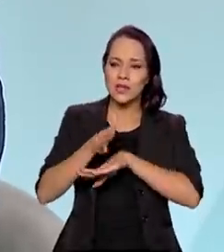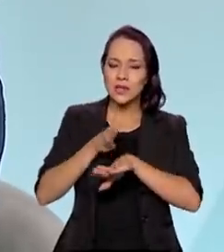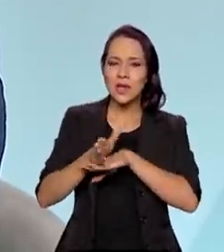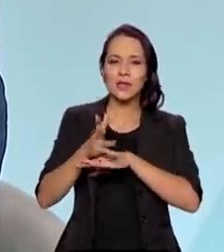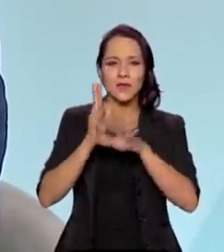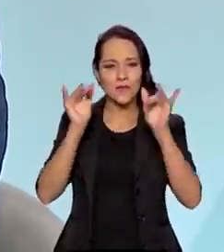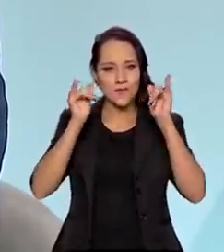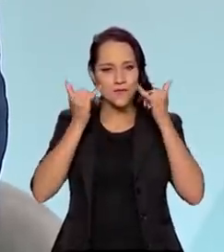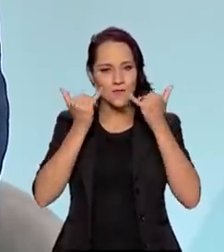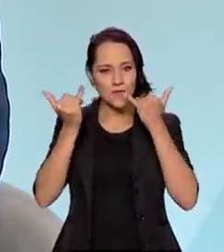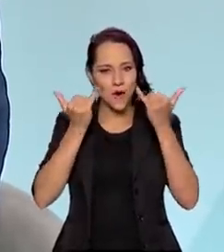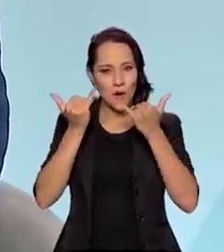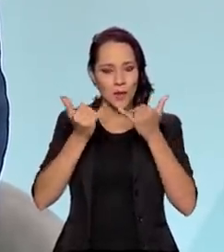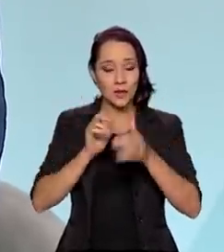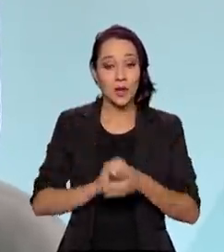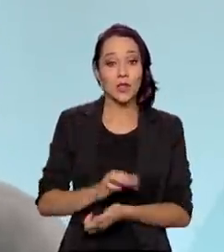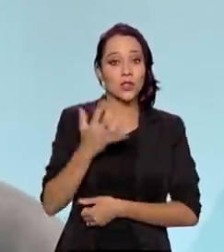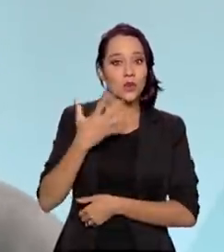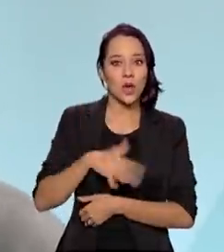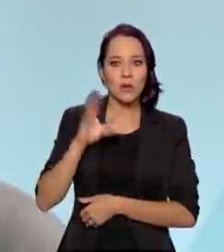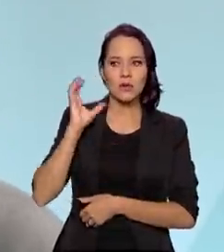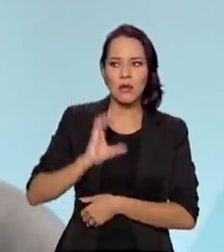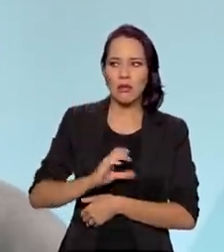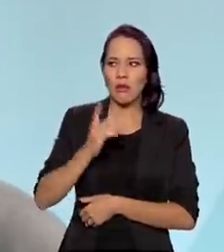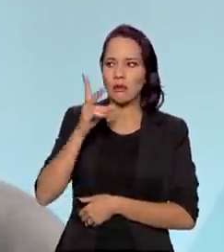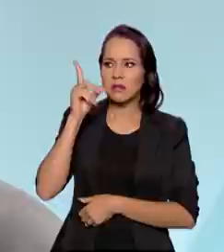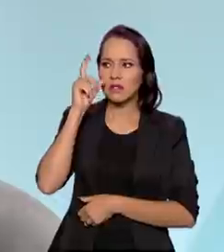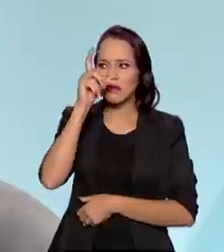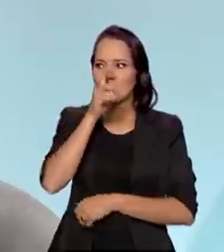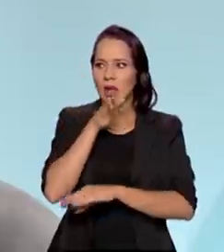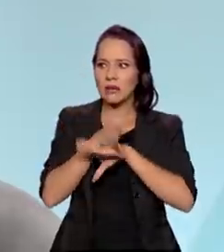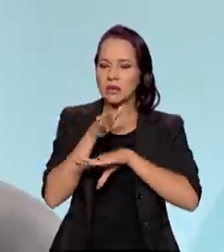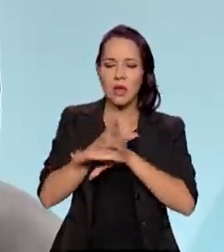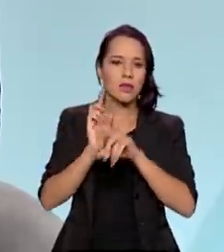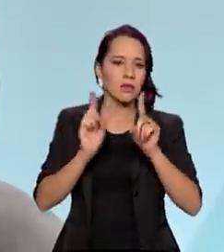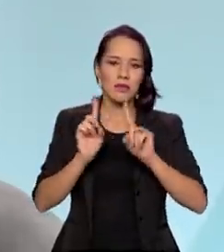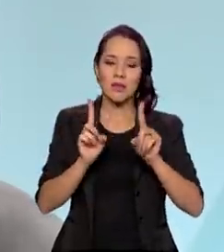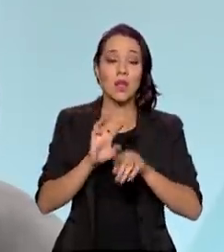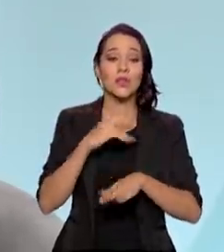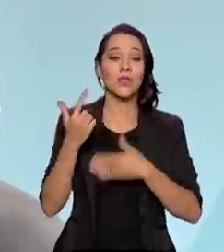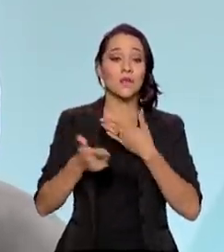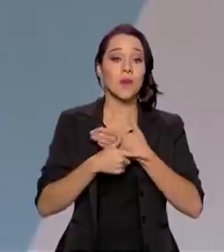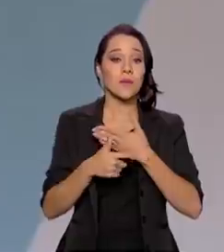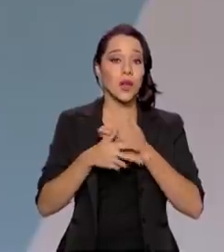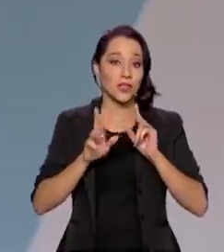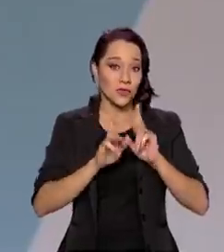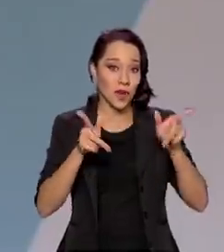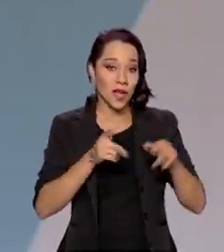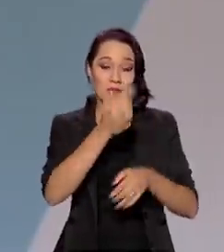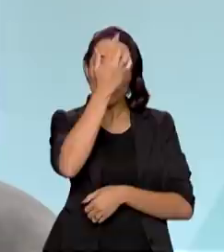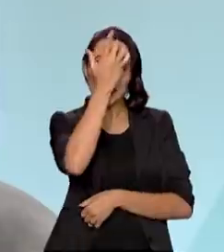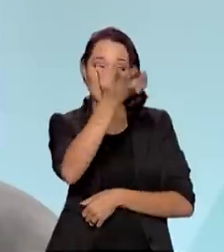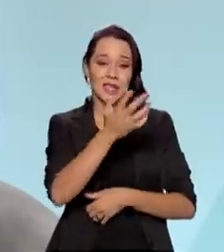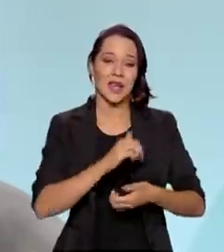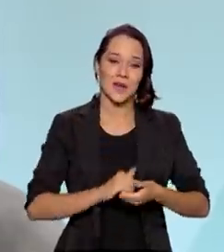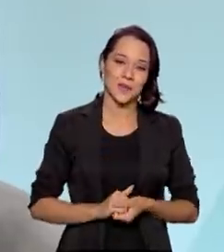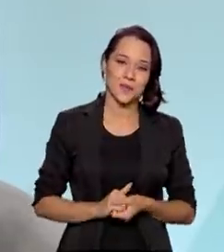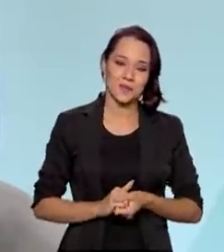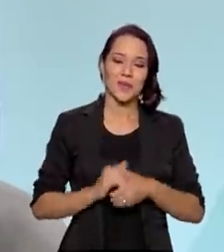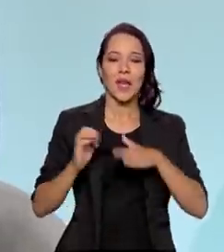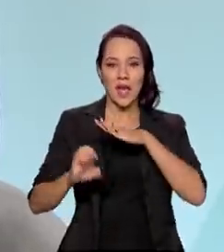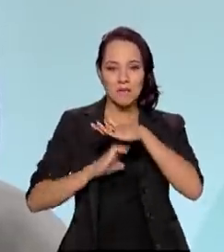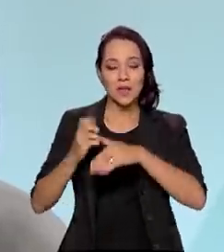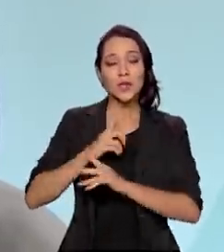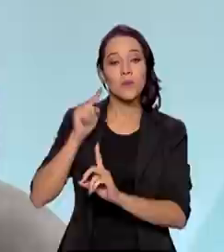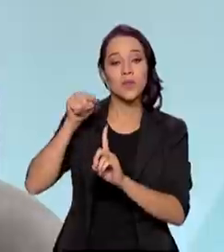serviços. A gente não quer que o cidadão tenha dificuldade de acessar o Estado. O nosso papel, a A ideia é contrário, né? Exatamente o contrário. A empresa